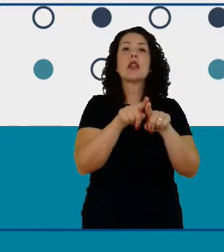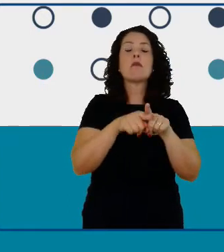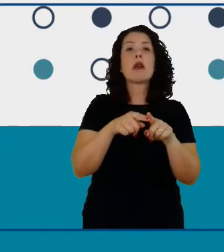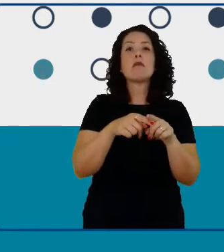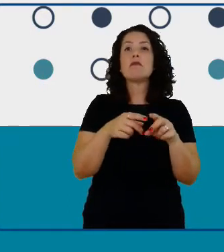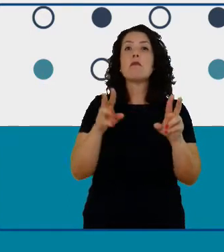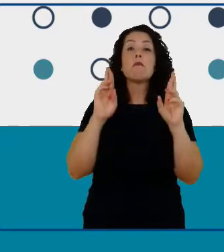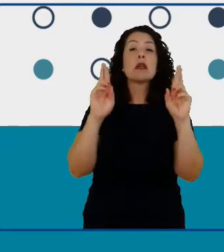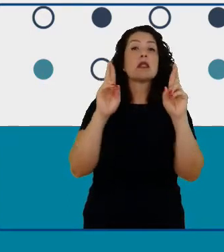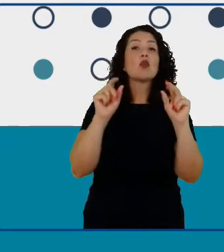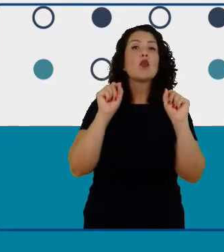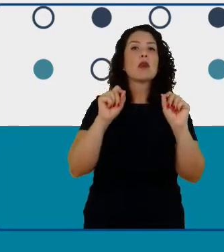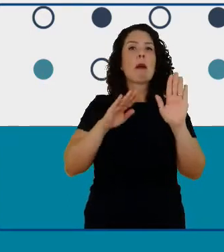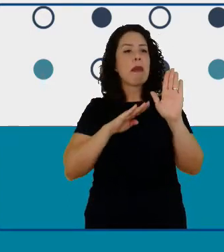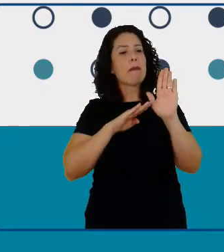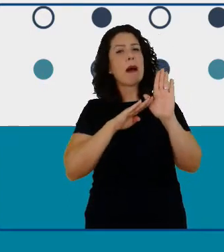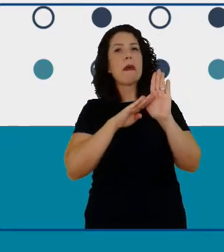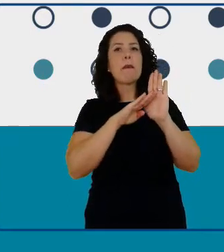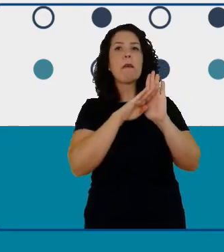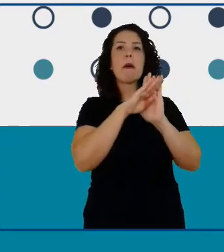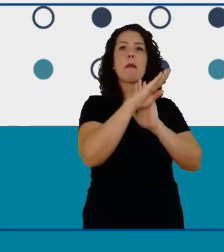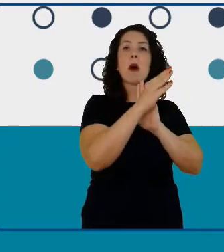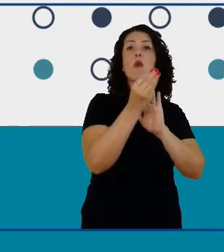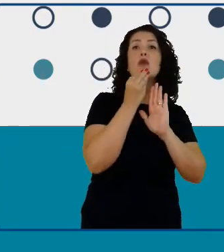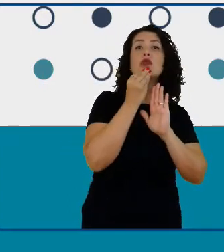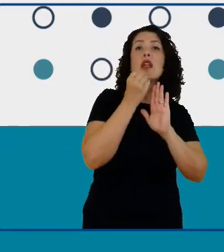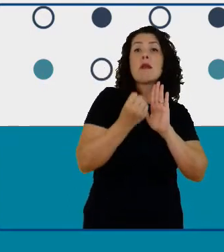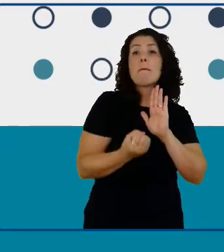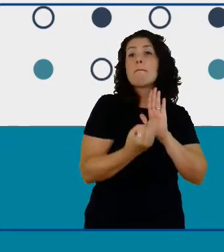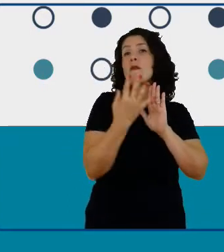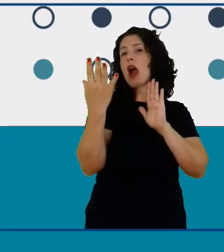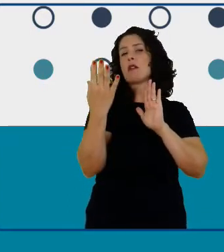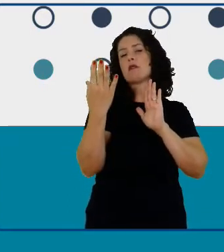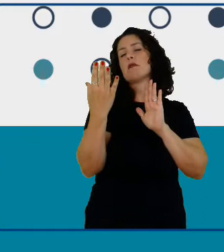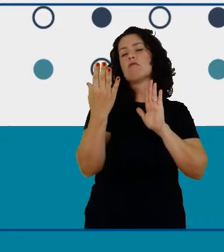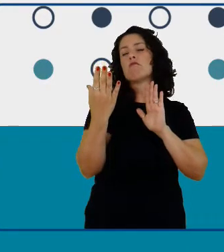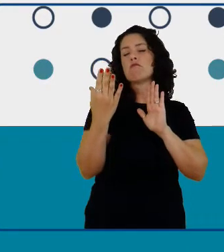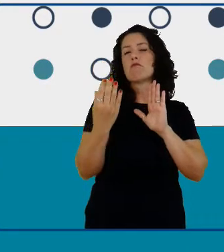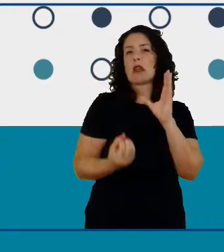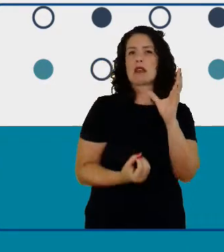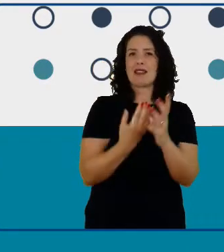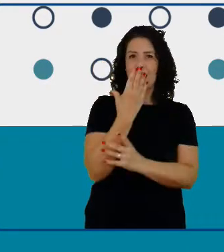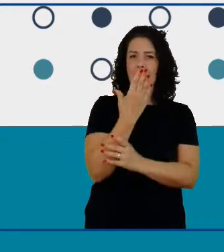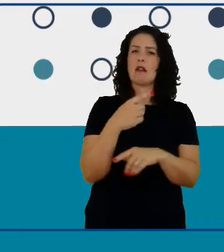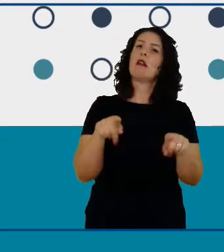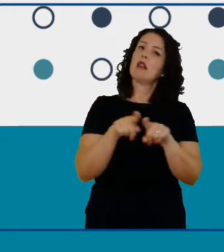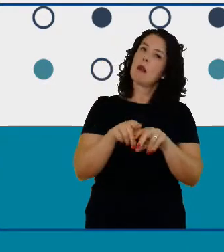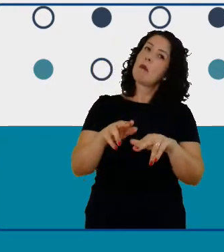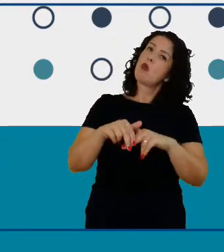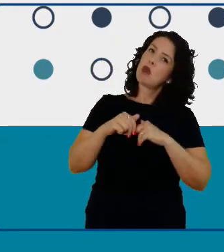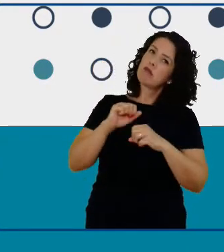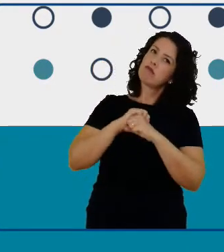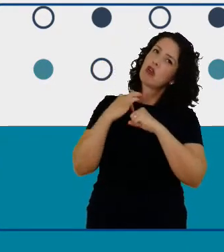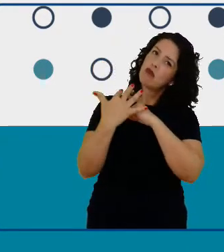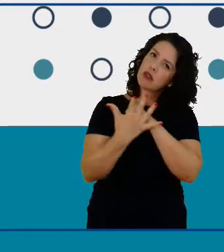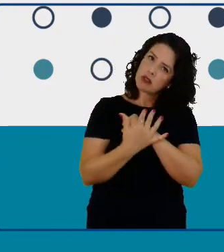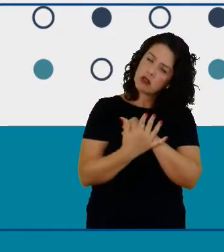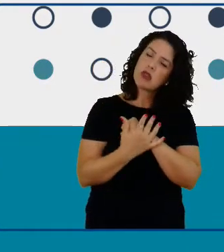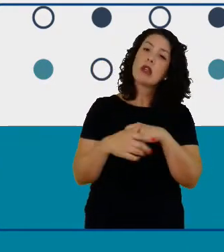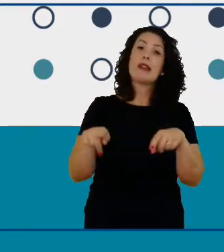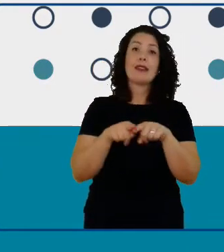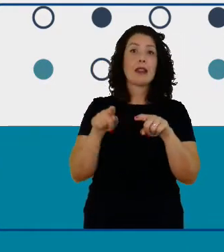a gente ver mais oportunidades sendo criadas e também com a covid-19 e com o lockdown